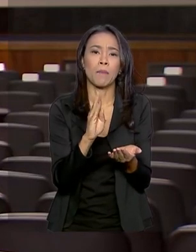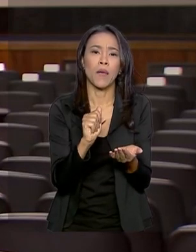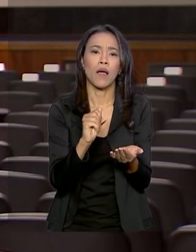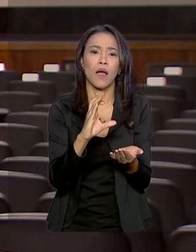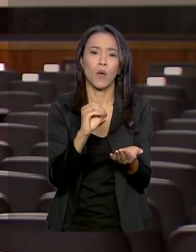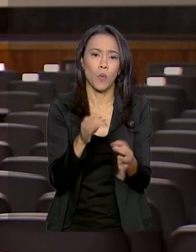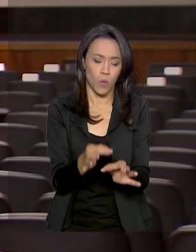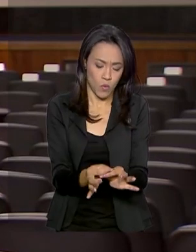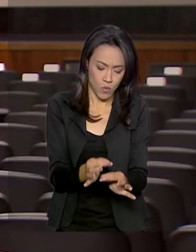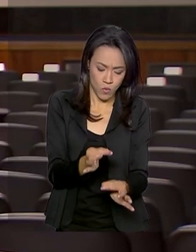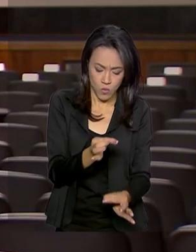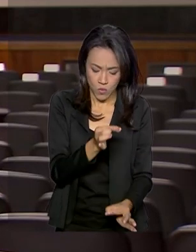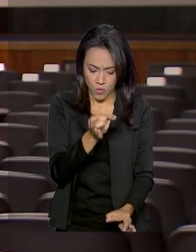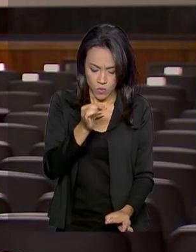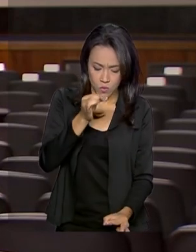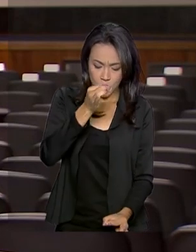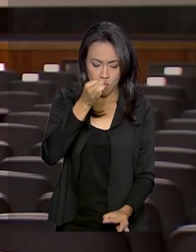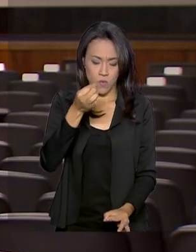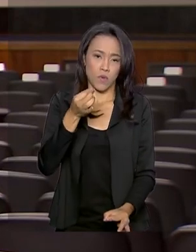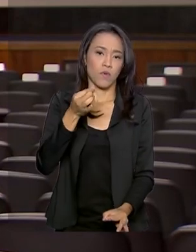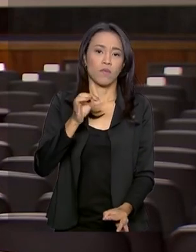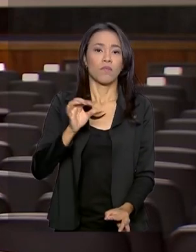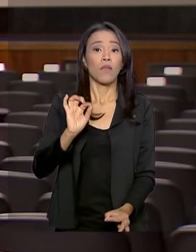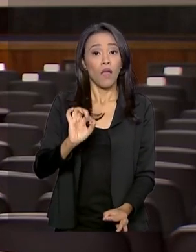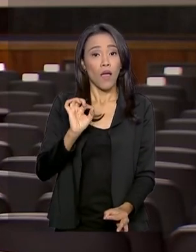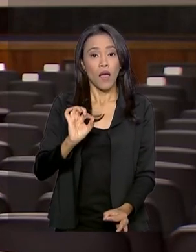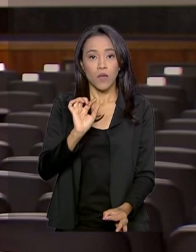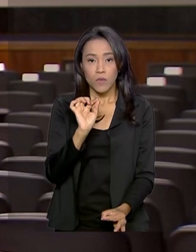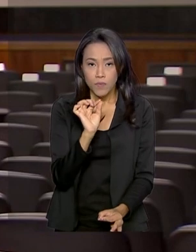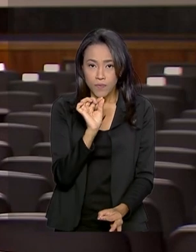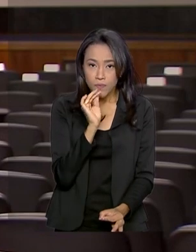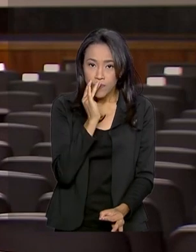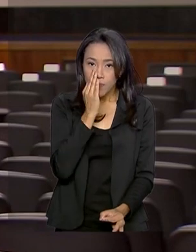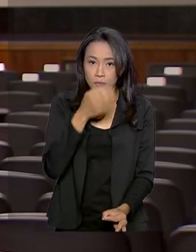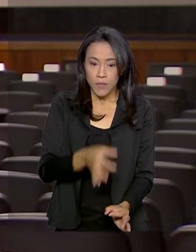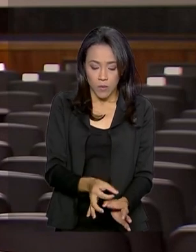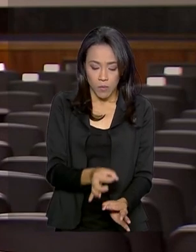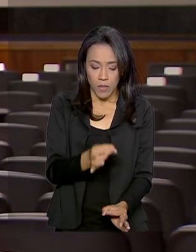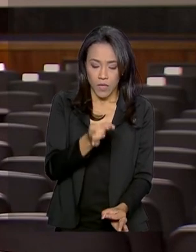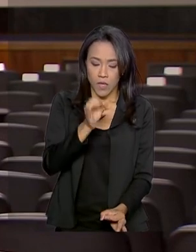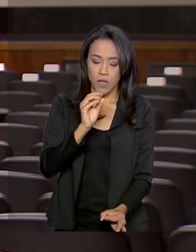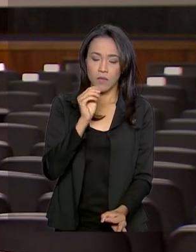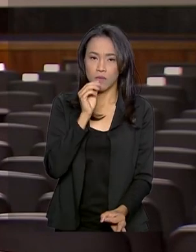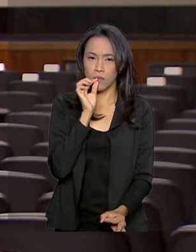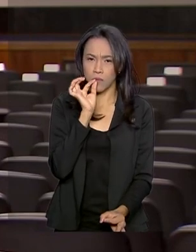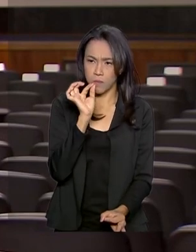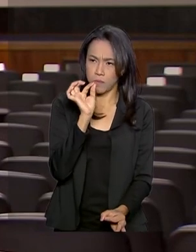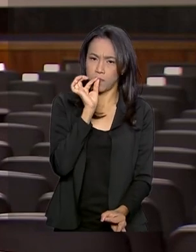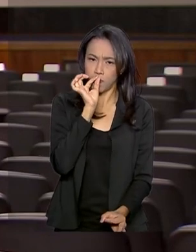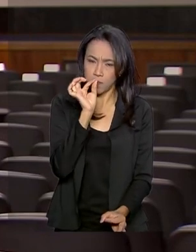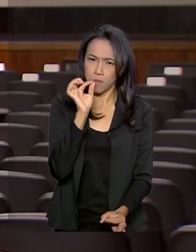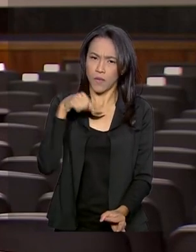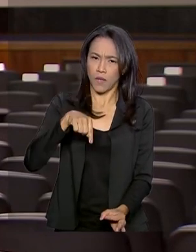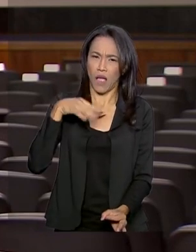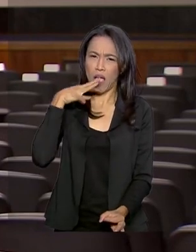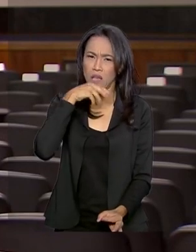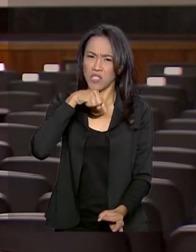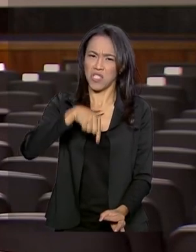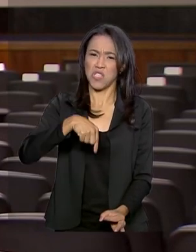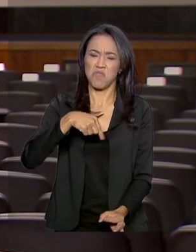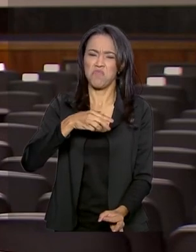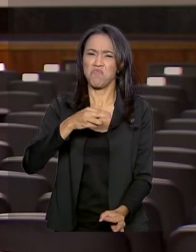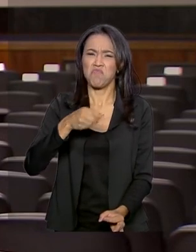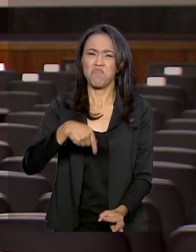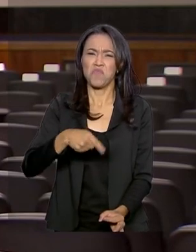filtro e o fumante, ele aspira por uma mangueira. Muita gente acha que esse dispositivo não faz